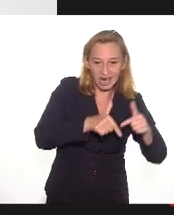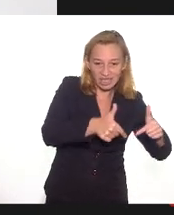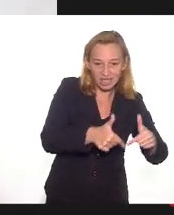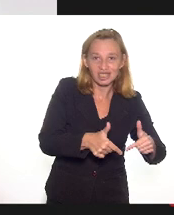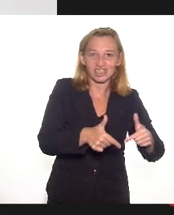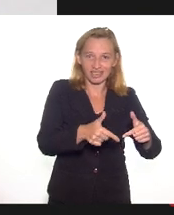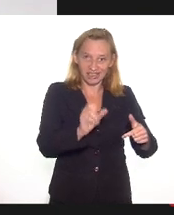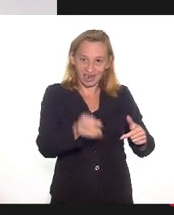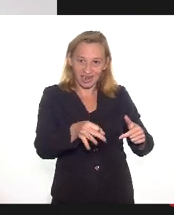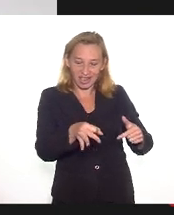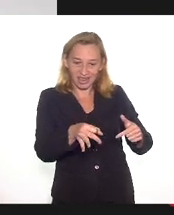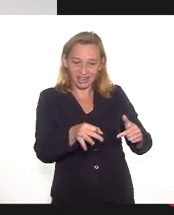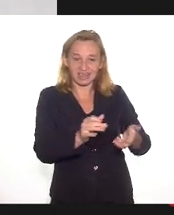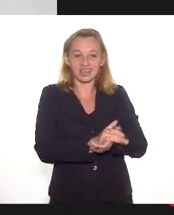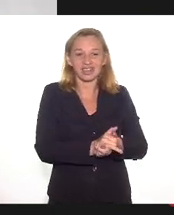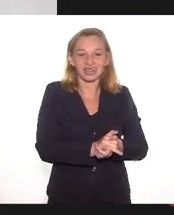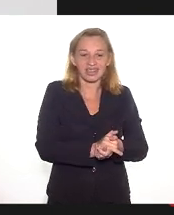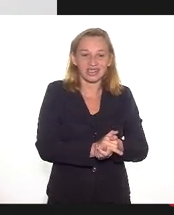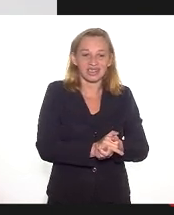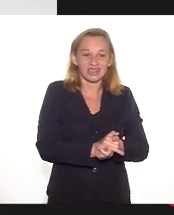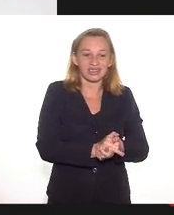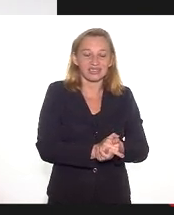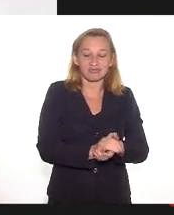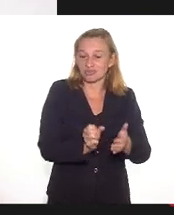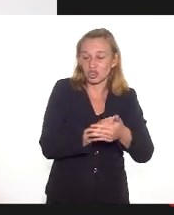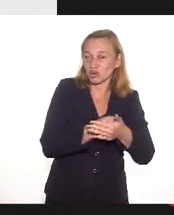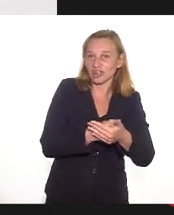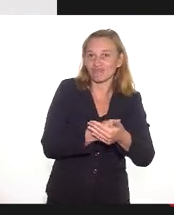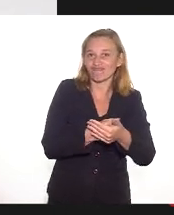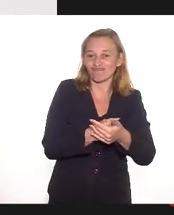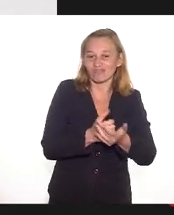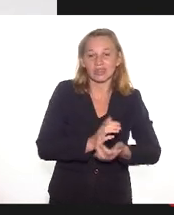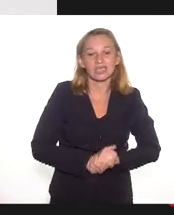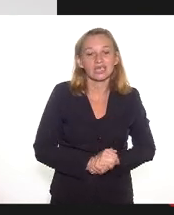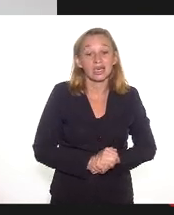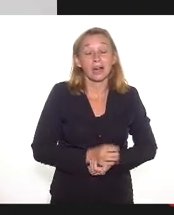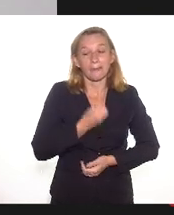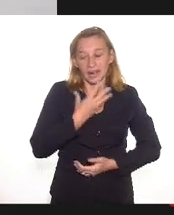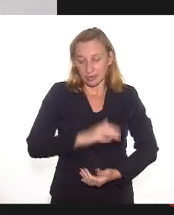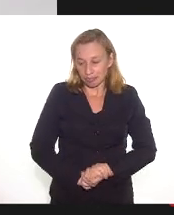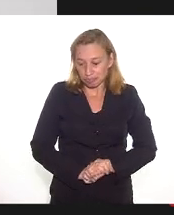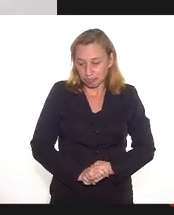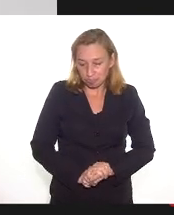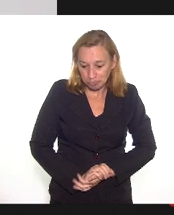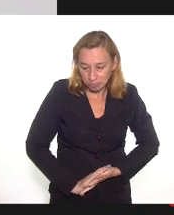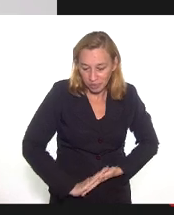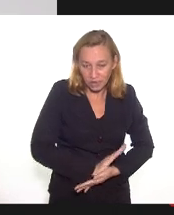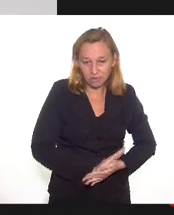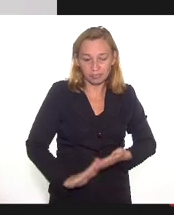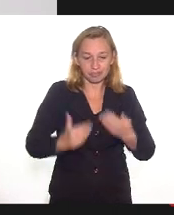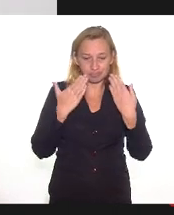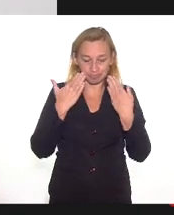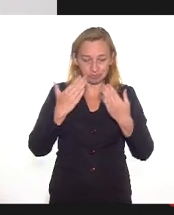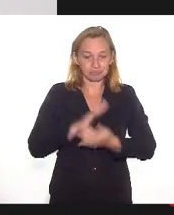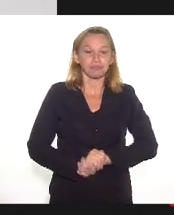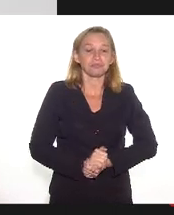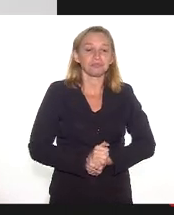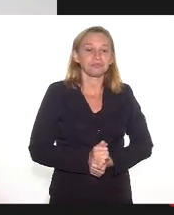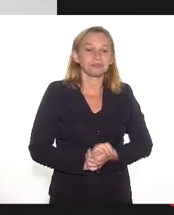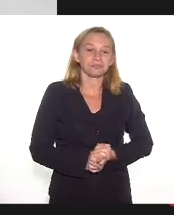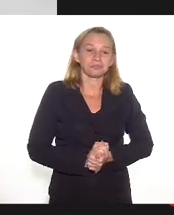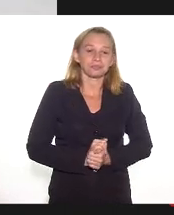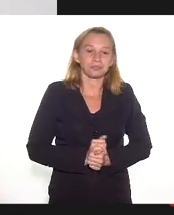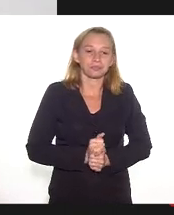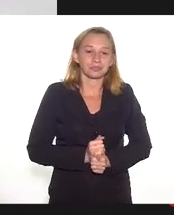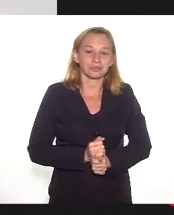trincheiras, não é meramente se esconder. E, bem, eu vou rapidamente me apresentar. De fato,